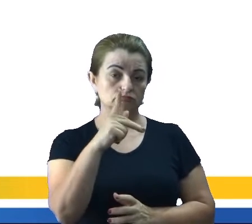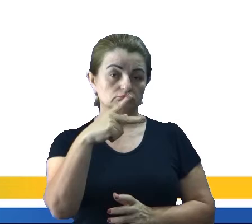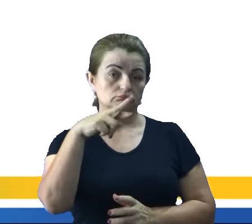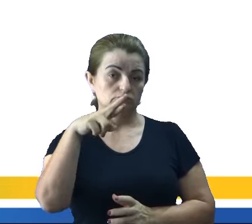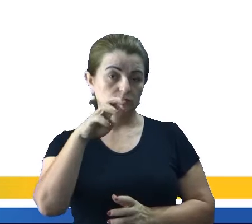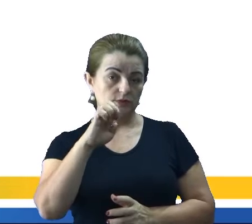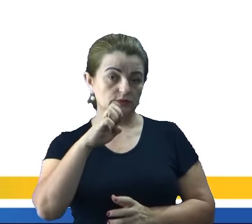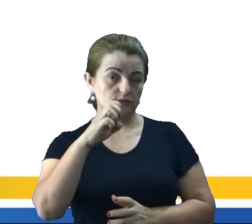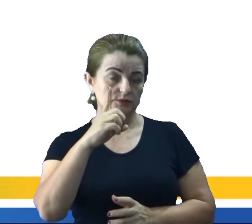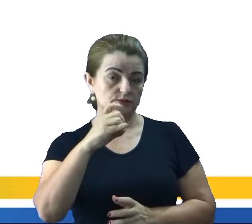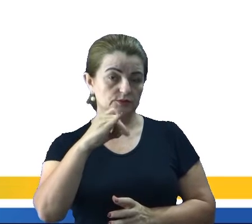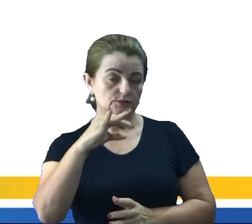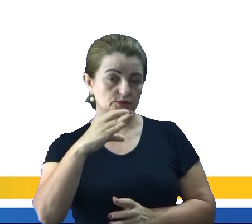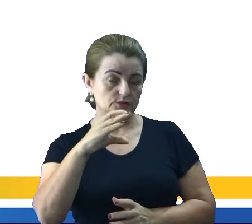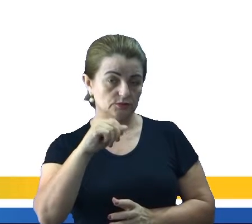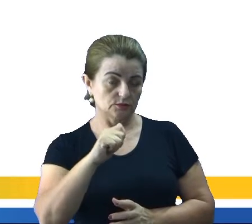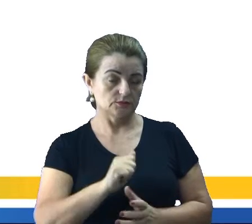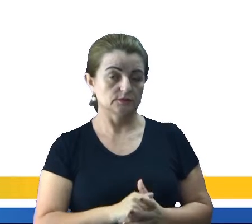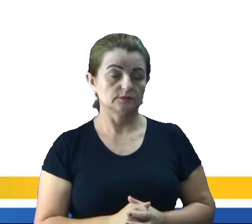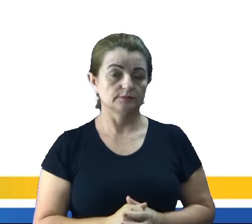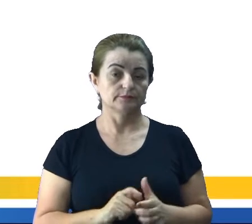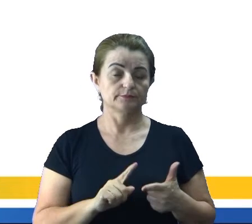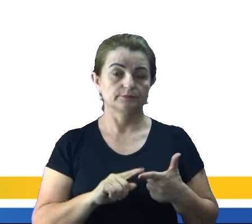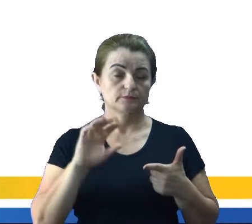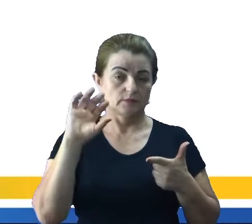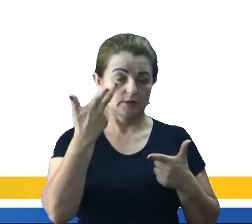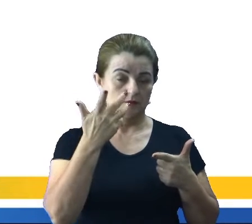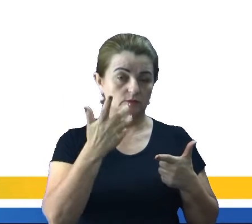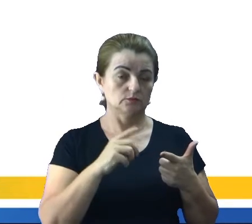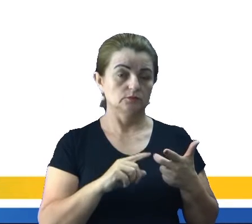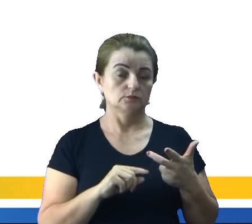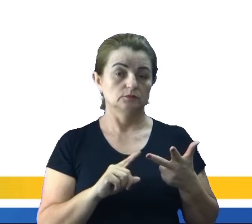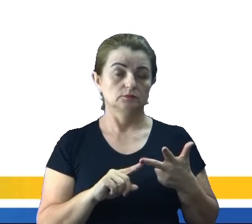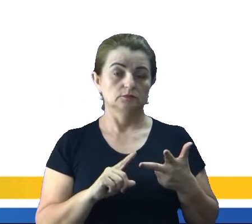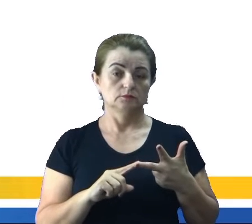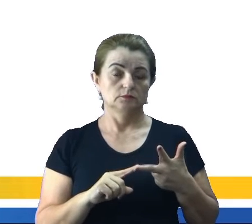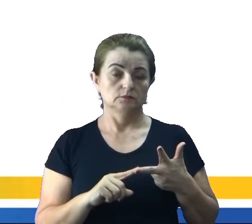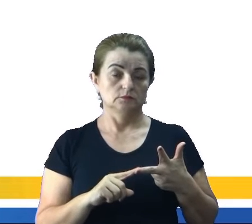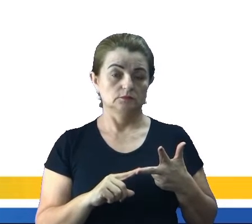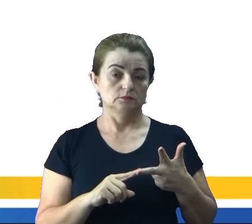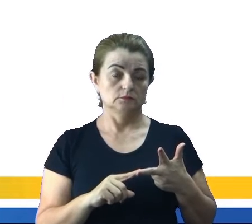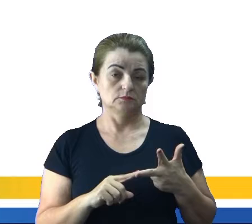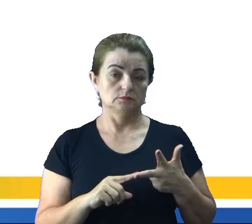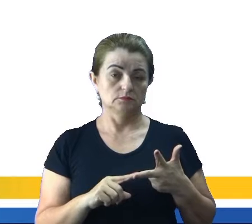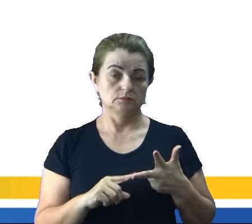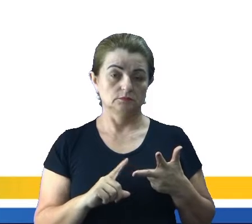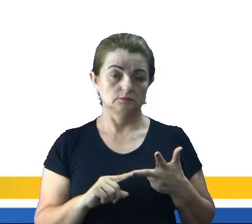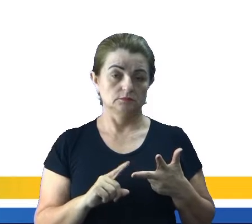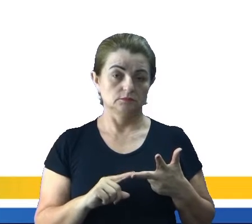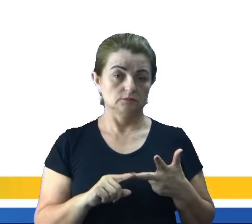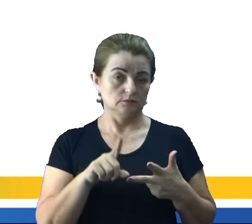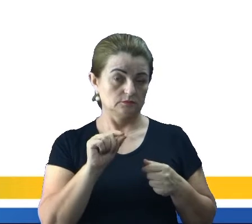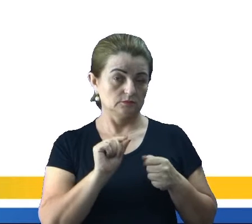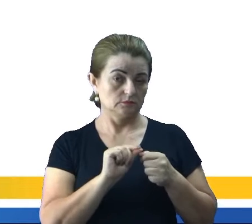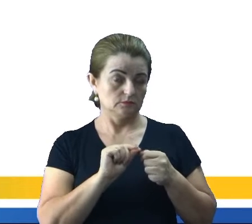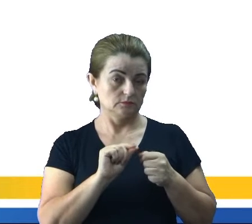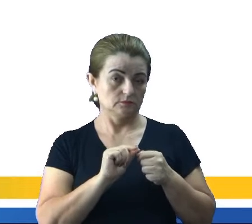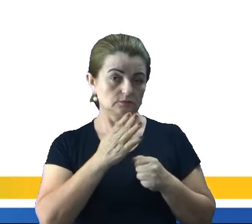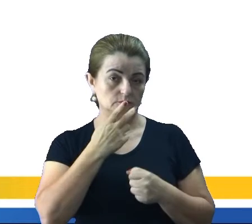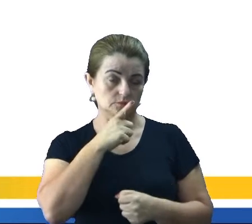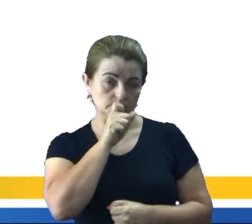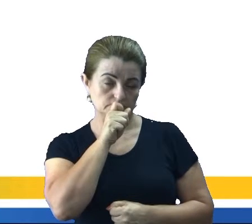Resolutions, no caso resoluções Promises and oaths No caso se você vai fazer algum tipo de